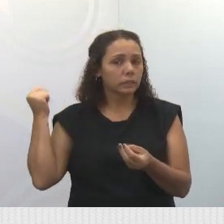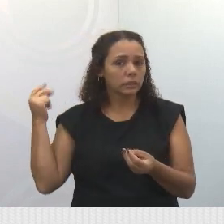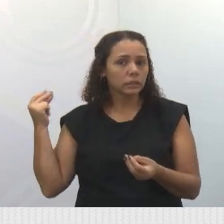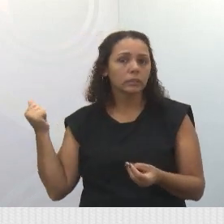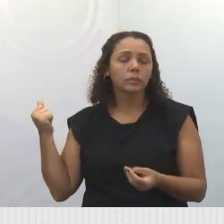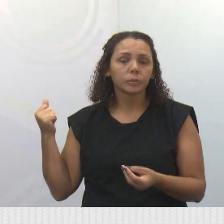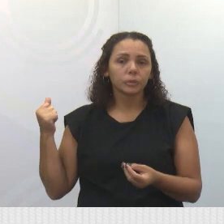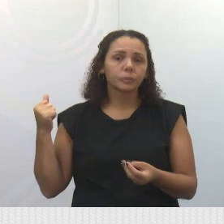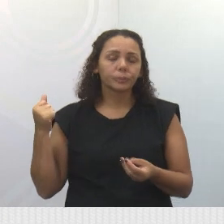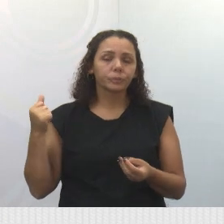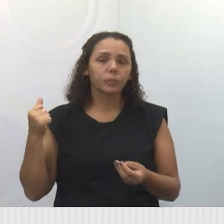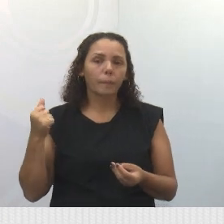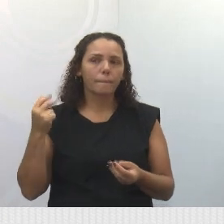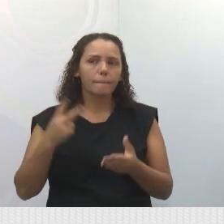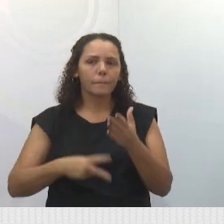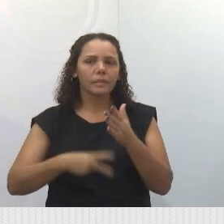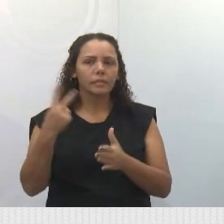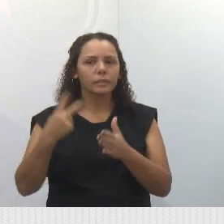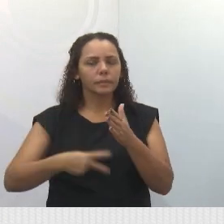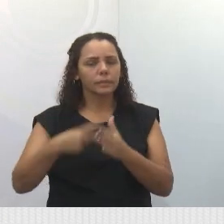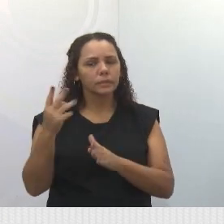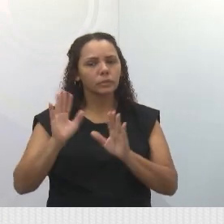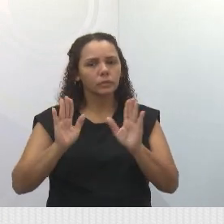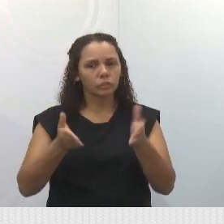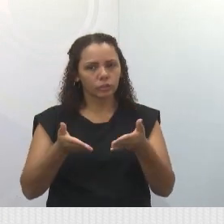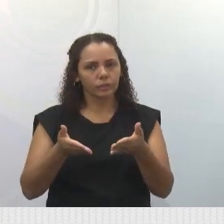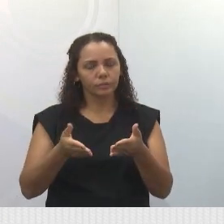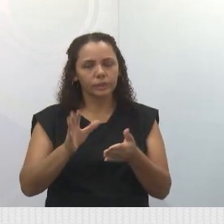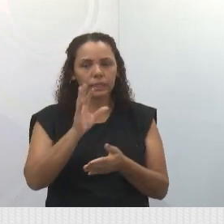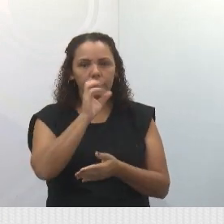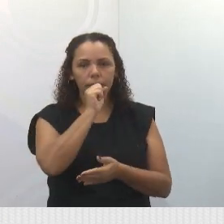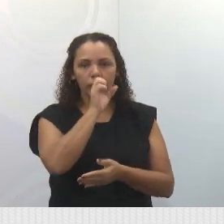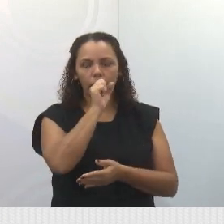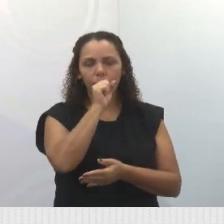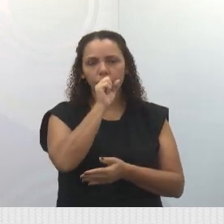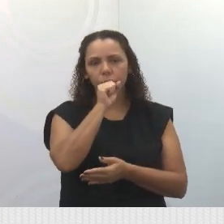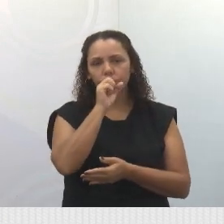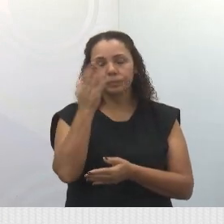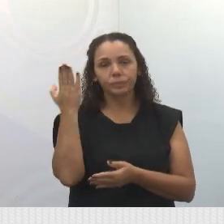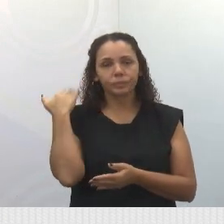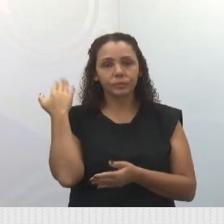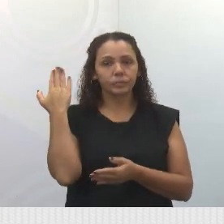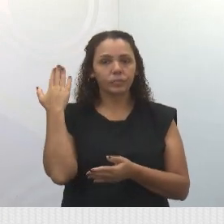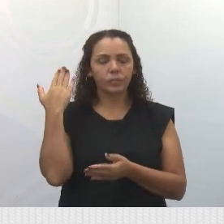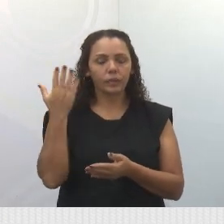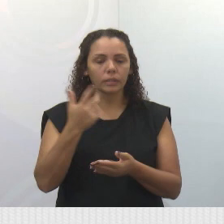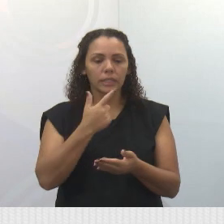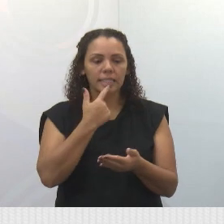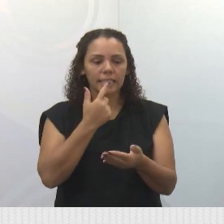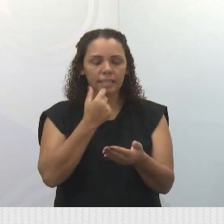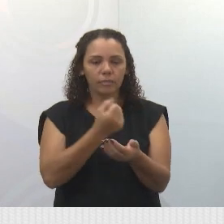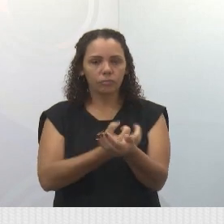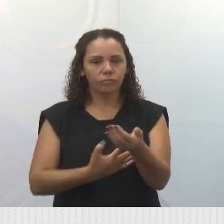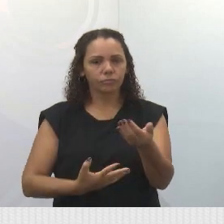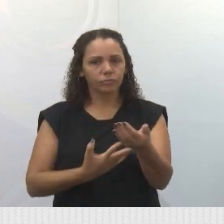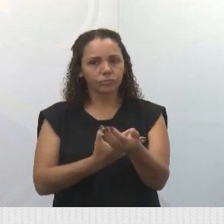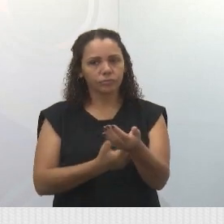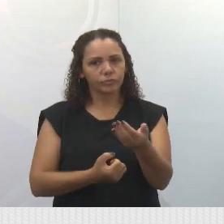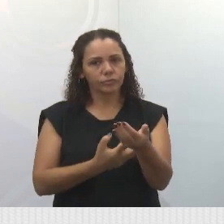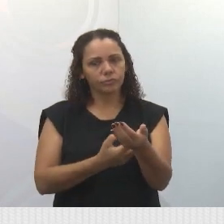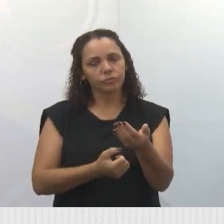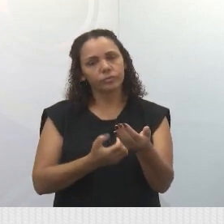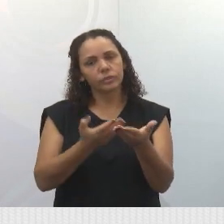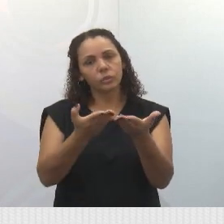eu fiz a 22ª doação nesse sábado passado. Então, isso aconteceu ali no SIM.